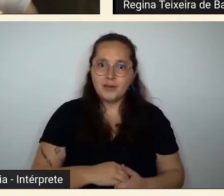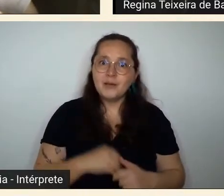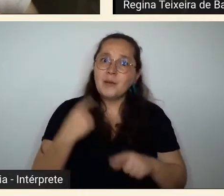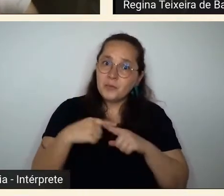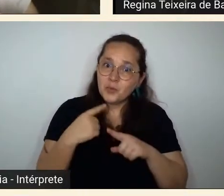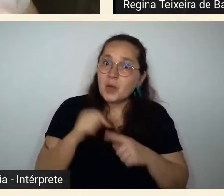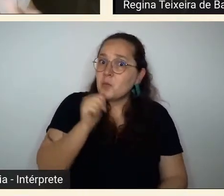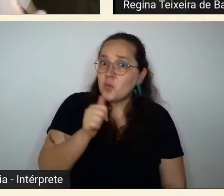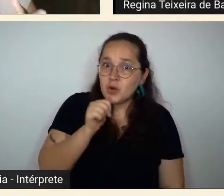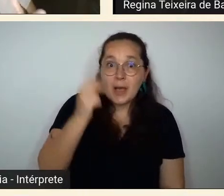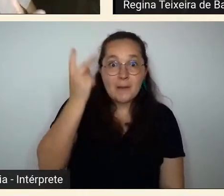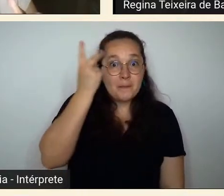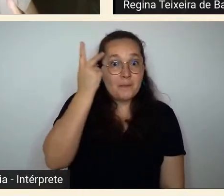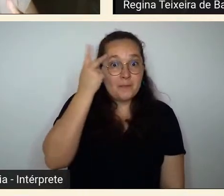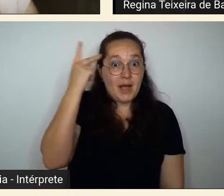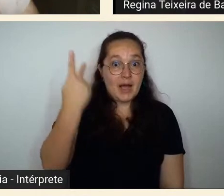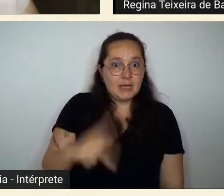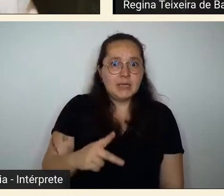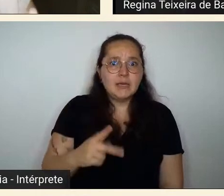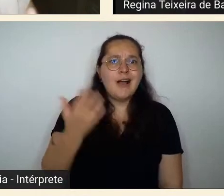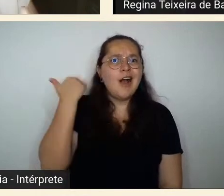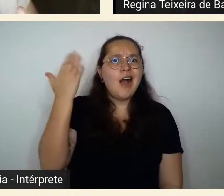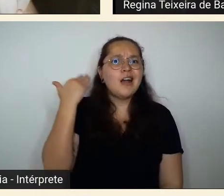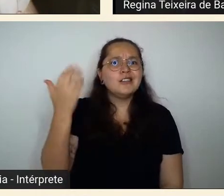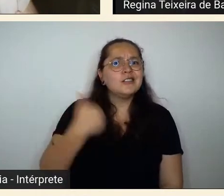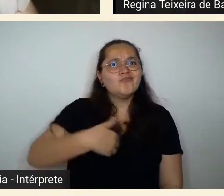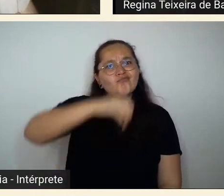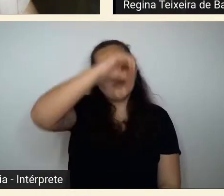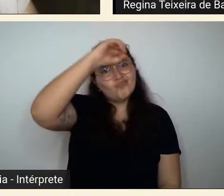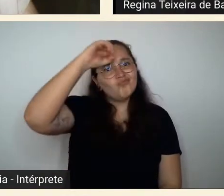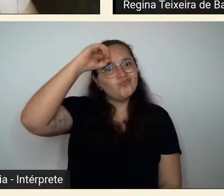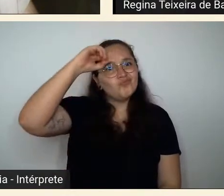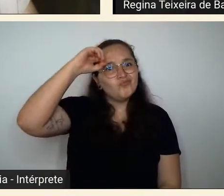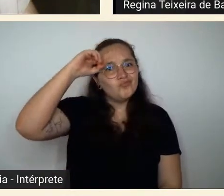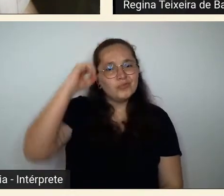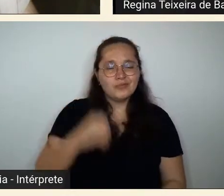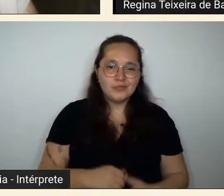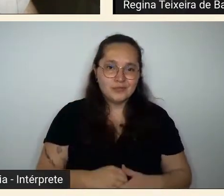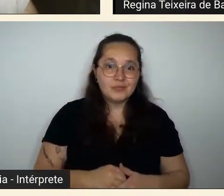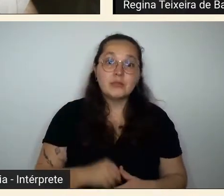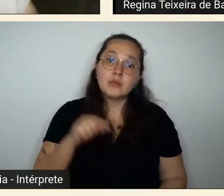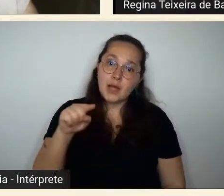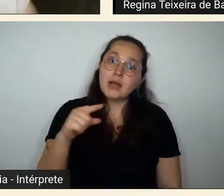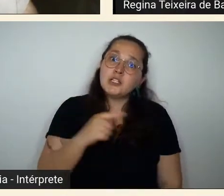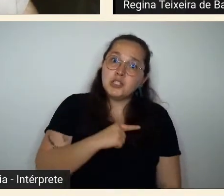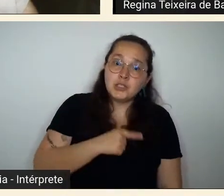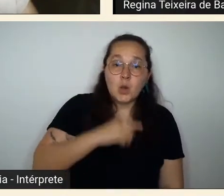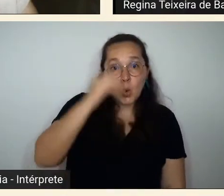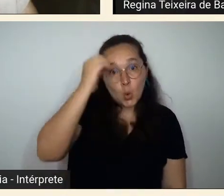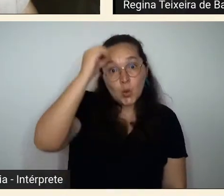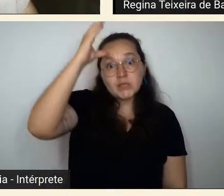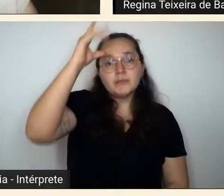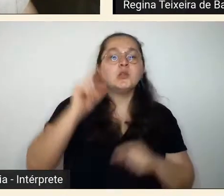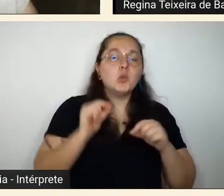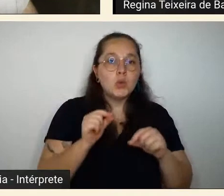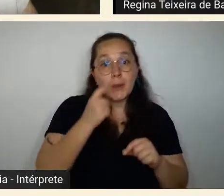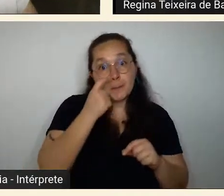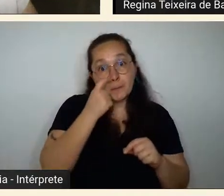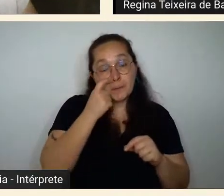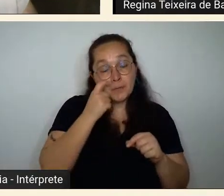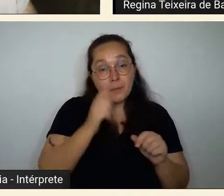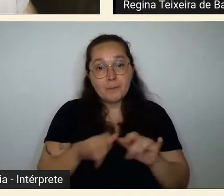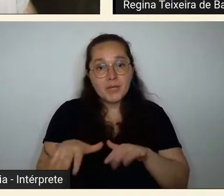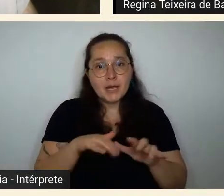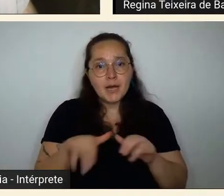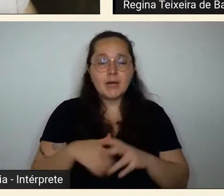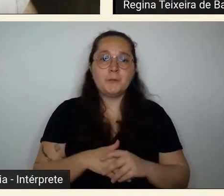eram muito caipiras o máximo que elas tinham como conhecimento era tocar piano fazer um pequeno bordado